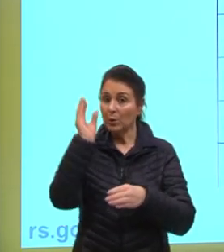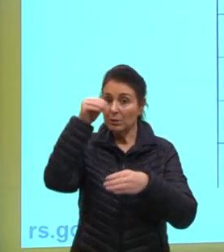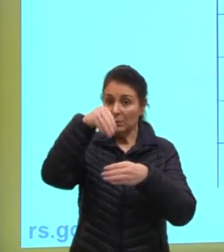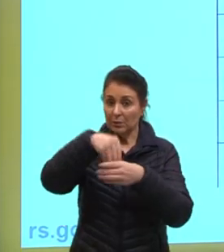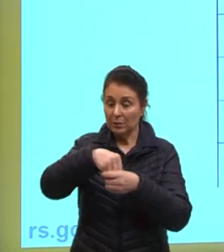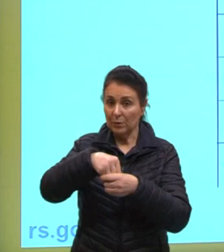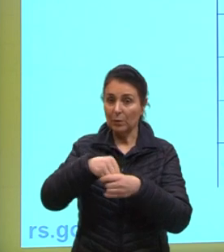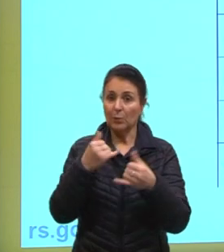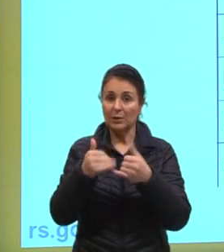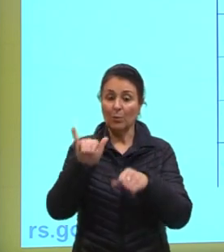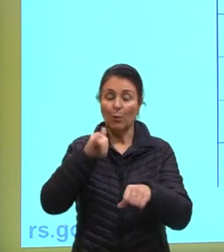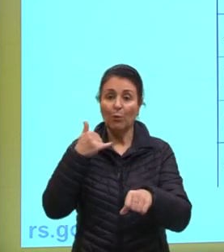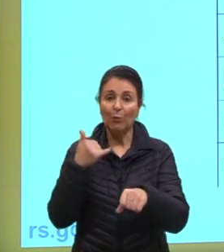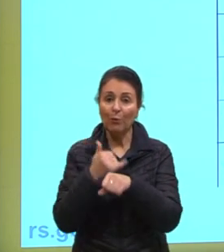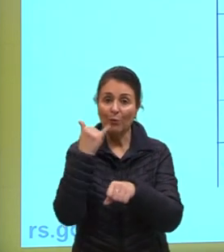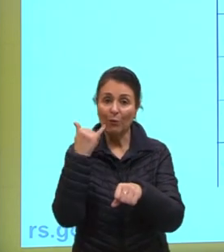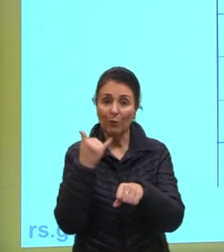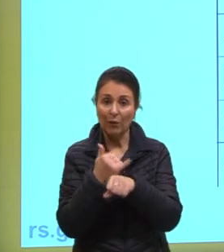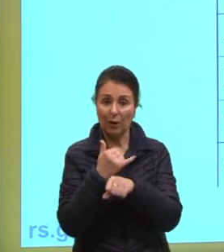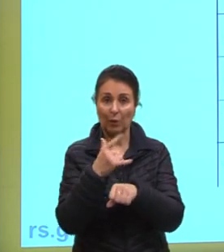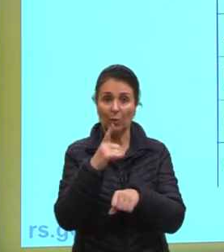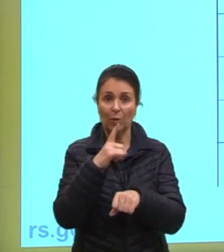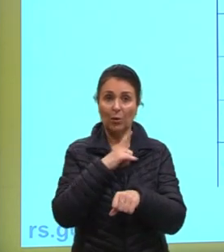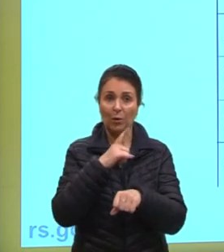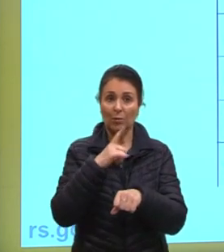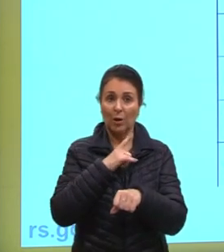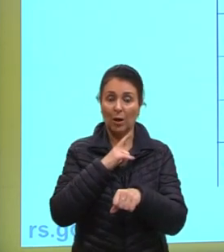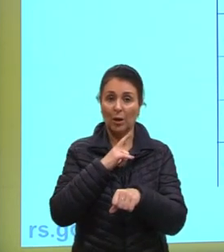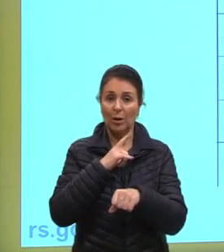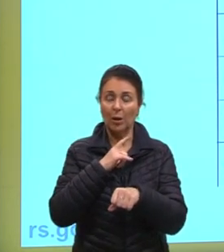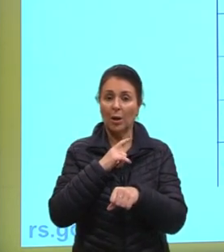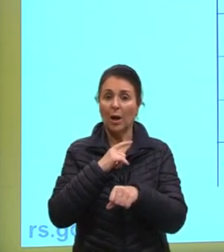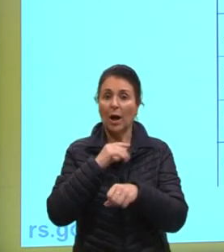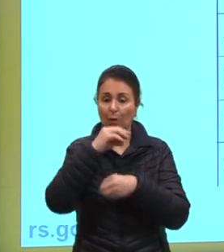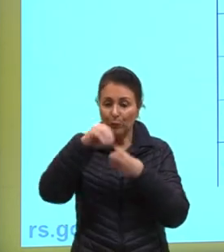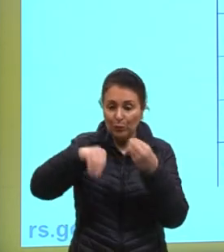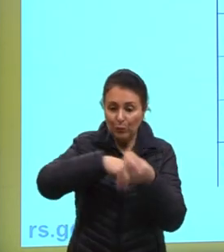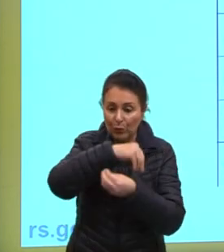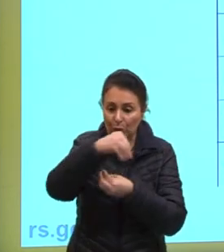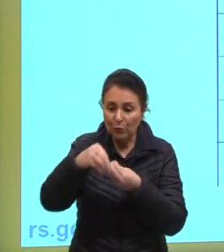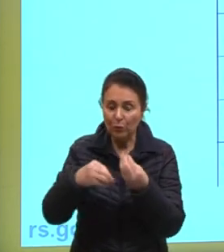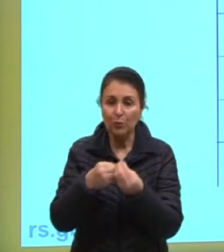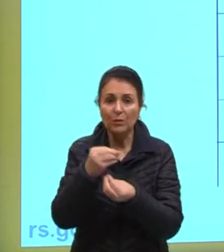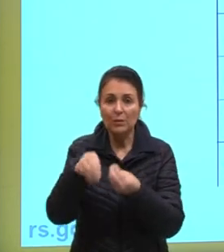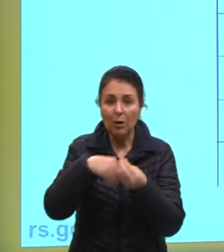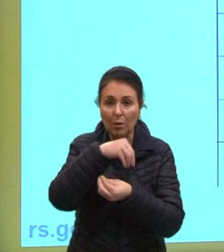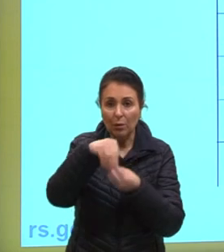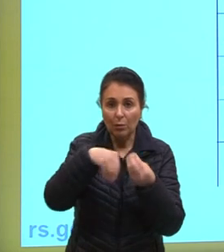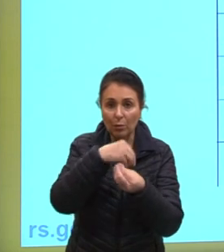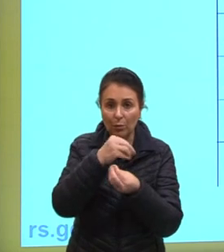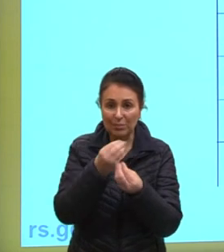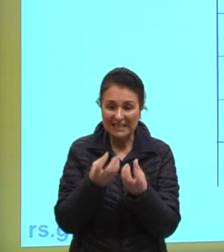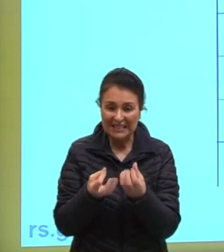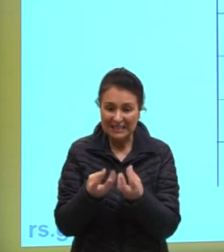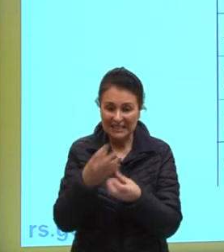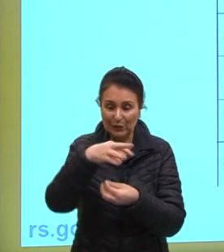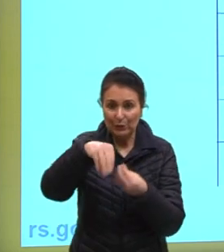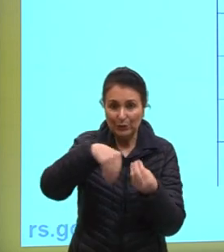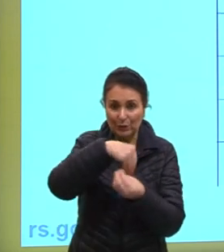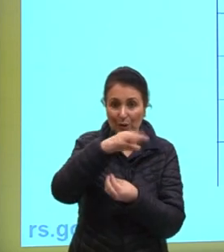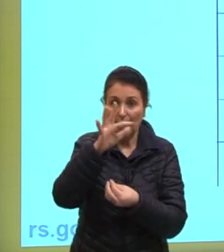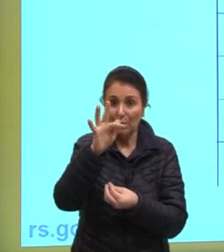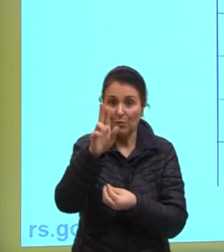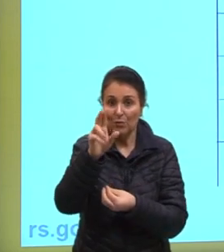Ó, por exemplo, o ferro, tá? A gente tem aqui, fusão, por isso que eu falei para vocês, né, os mais importantes para a gente, então, é a